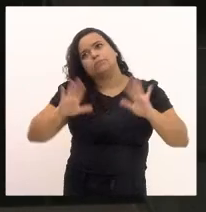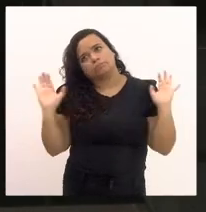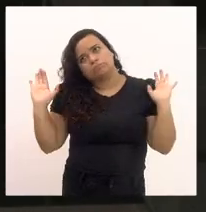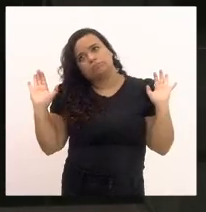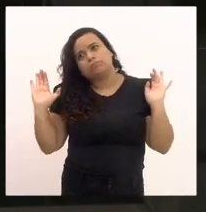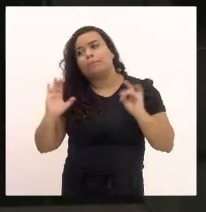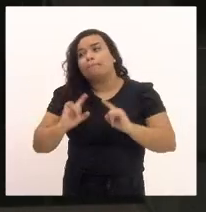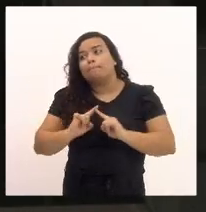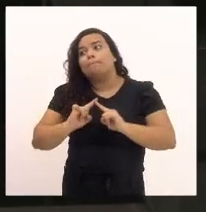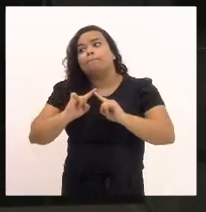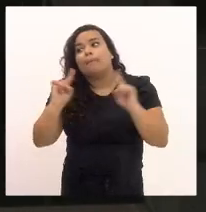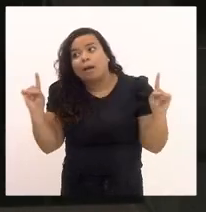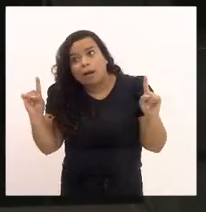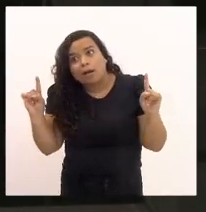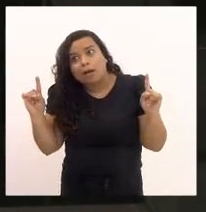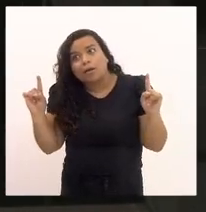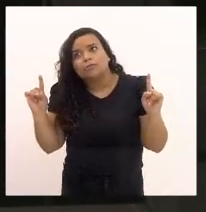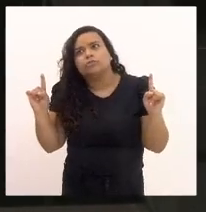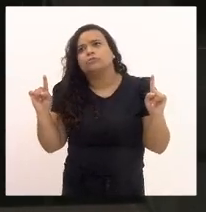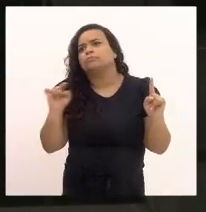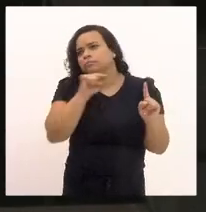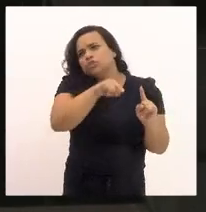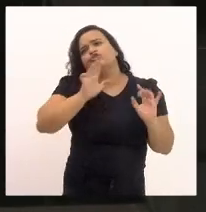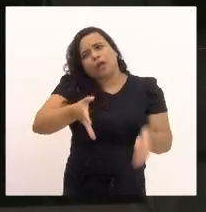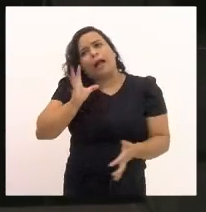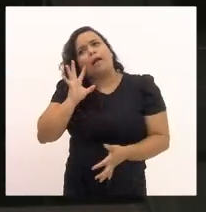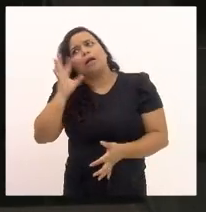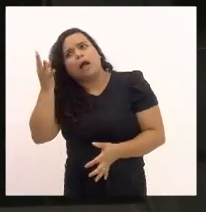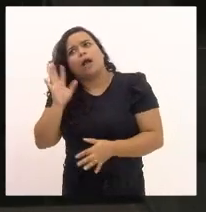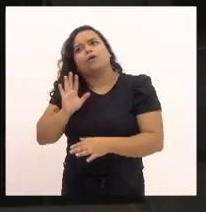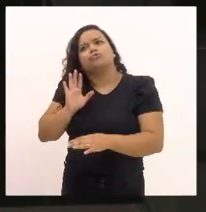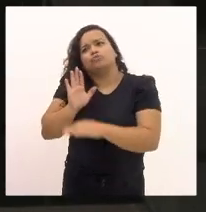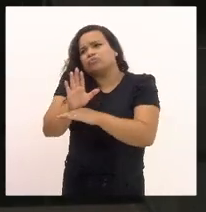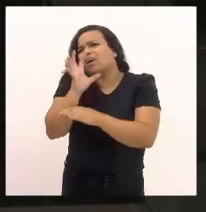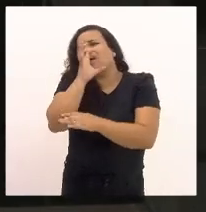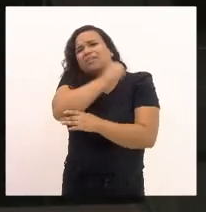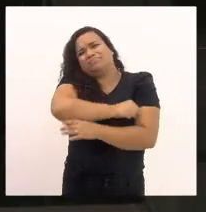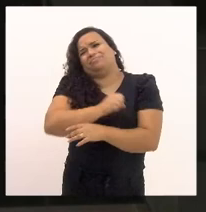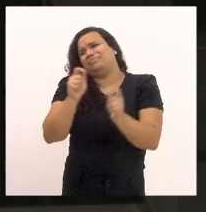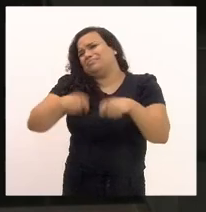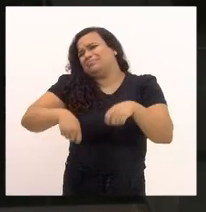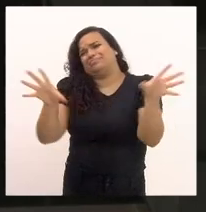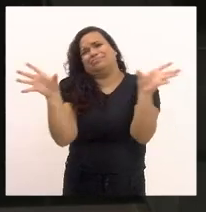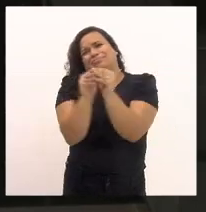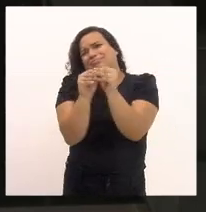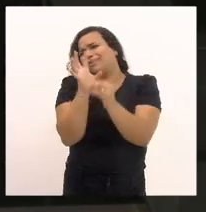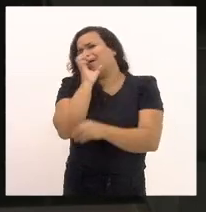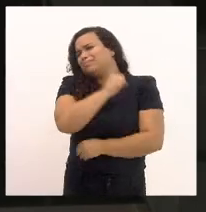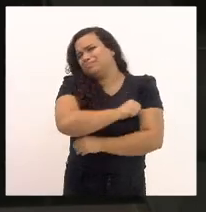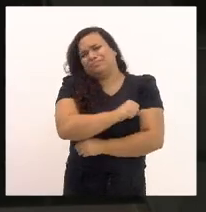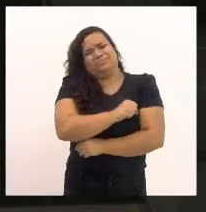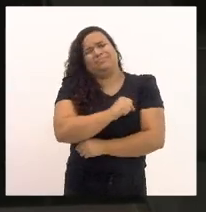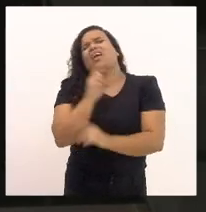Mas isso resolve em poucas horas, poucas horas.